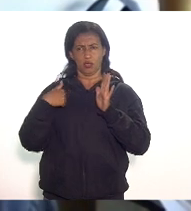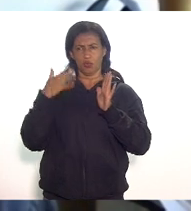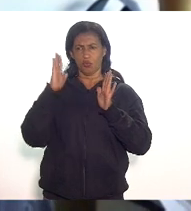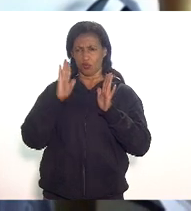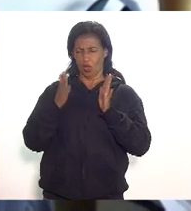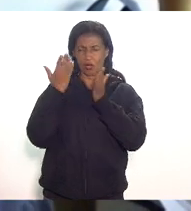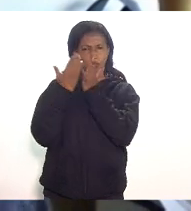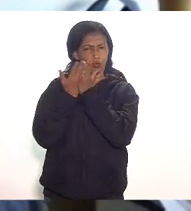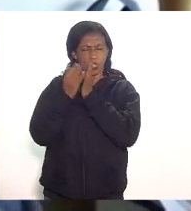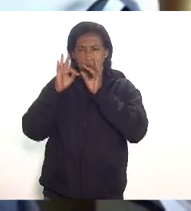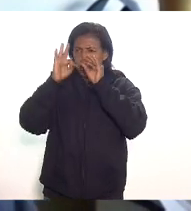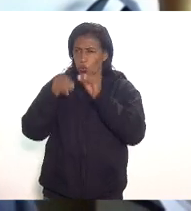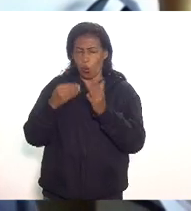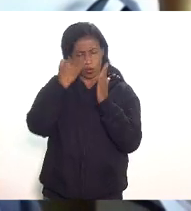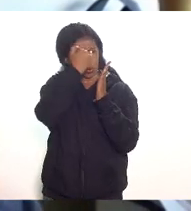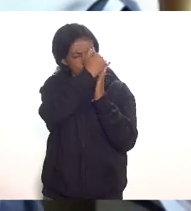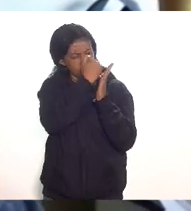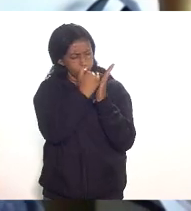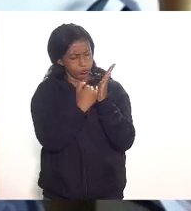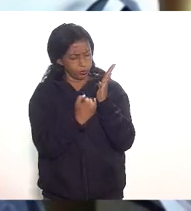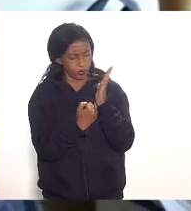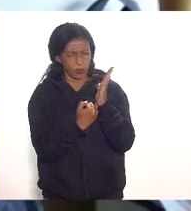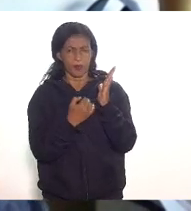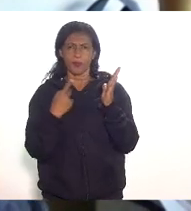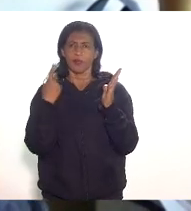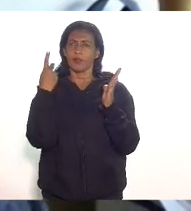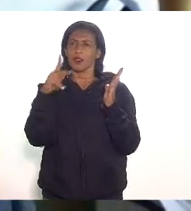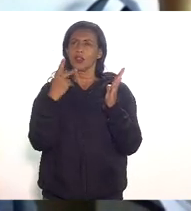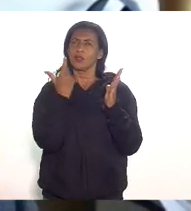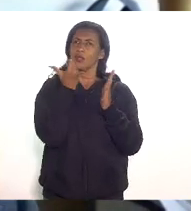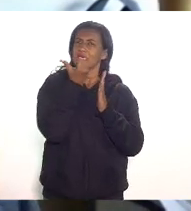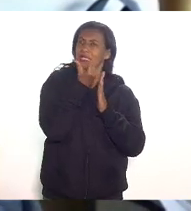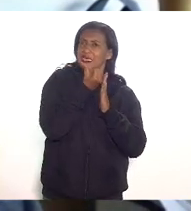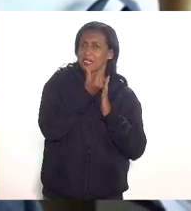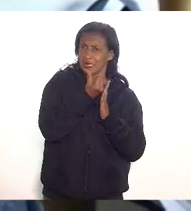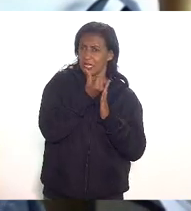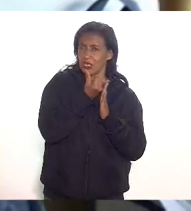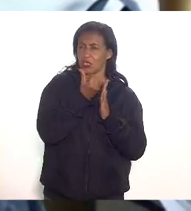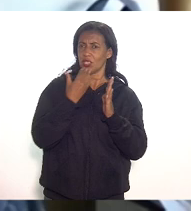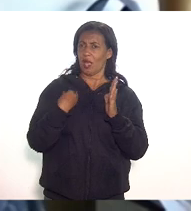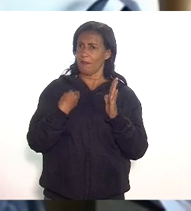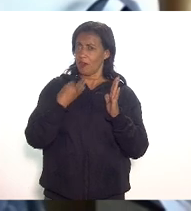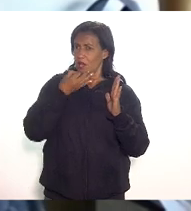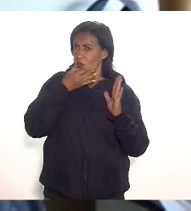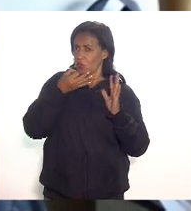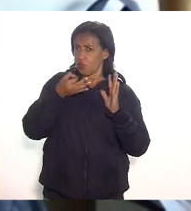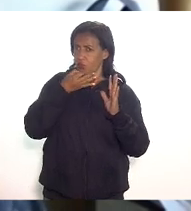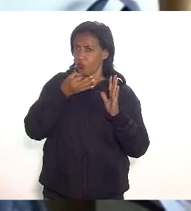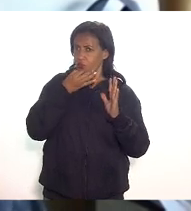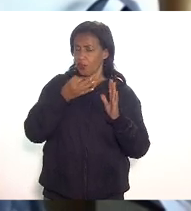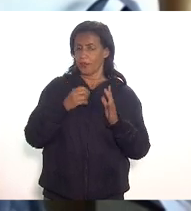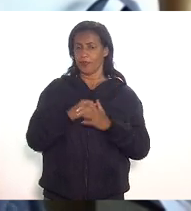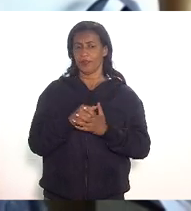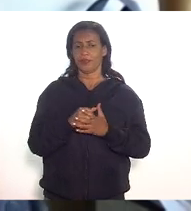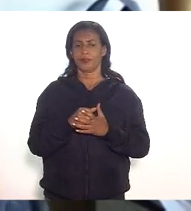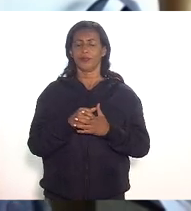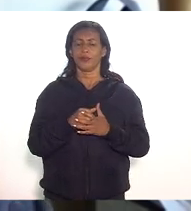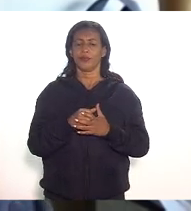todas em relação a sua emenda 6 a minha sugestão é que ela se aglutine com a 2